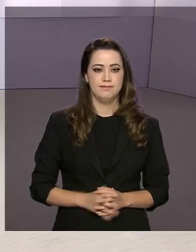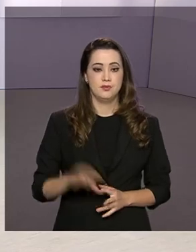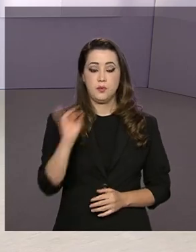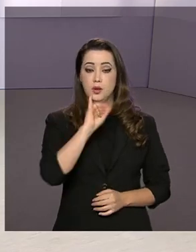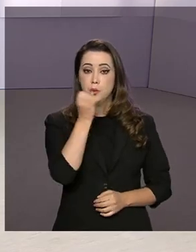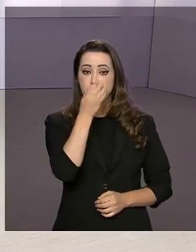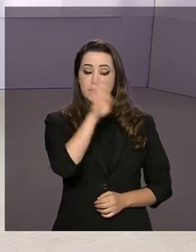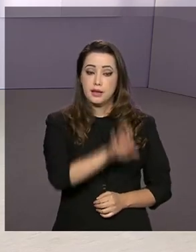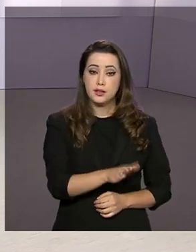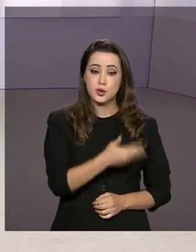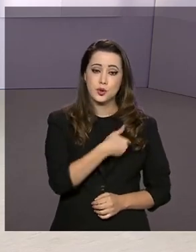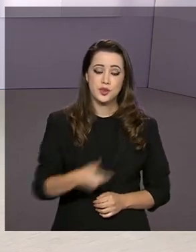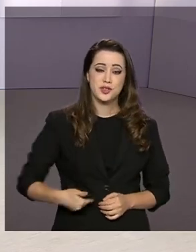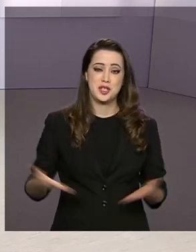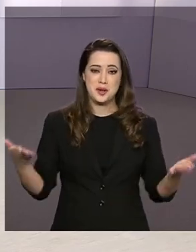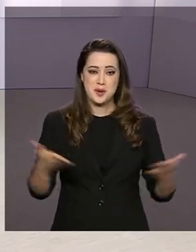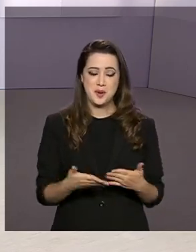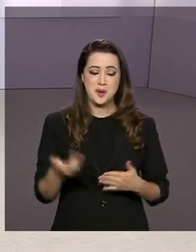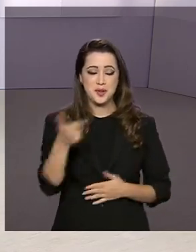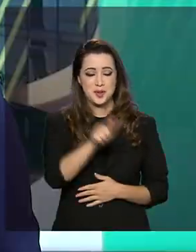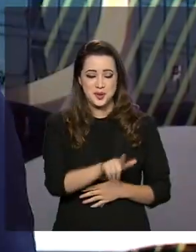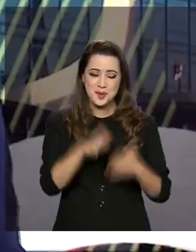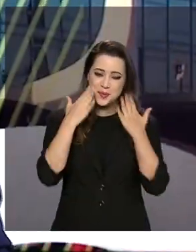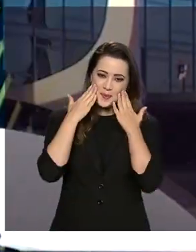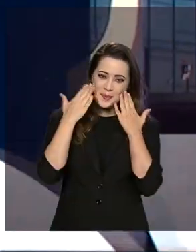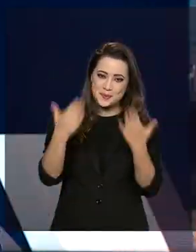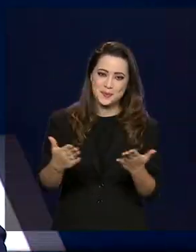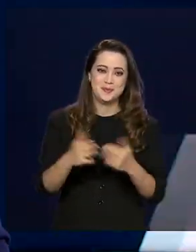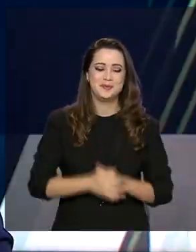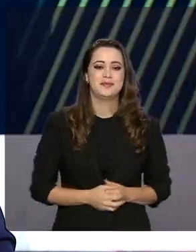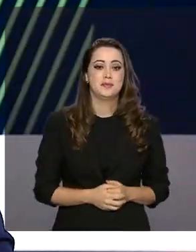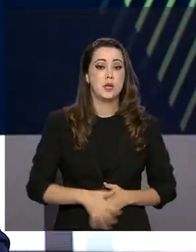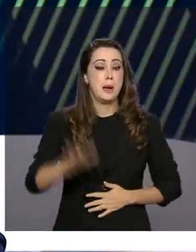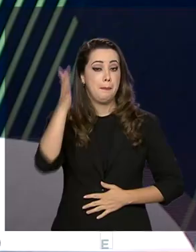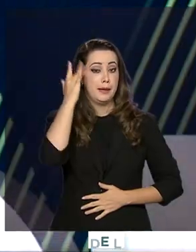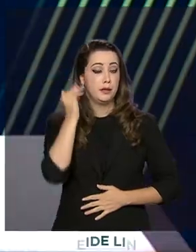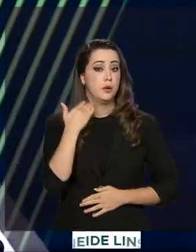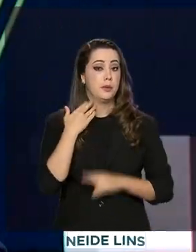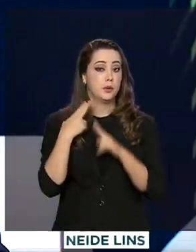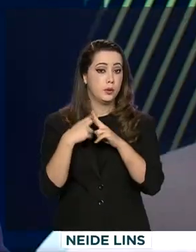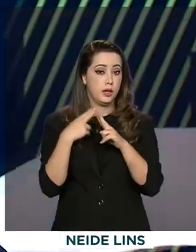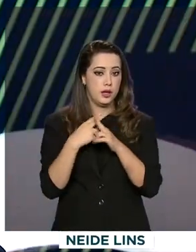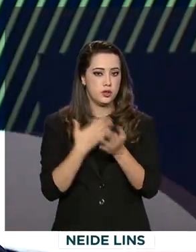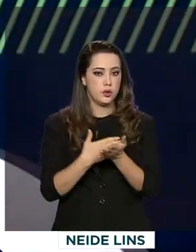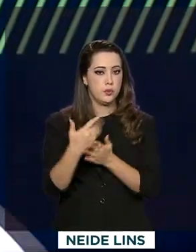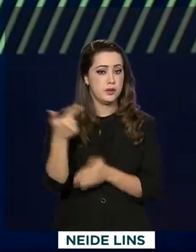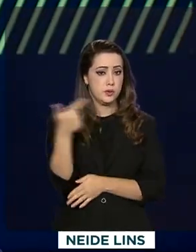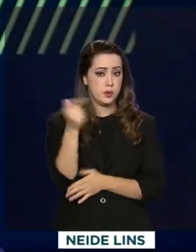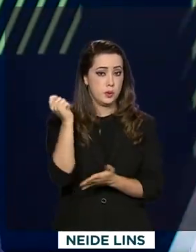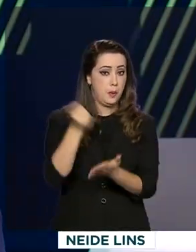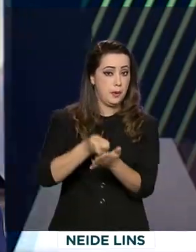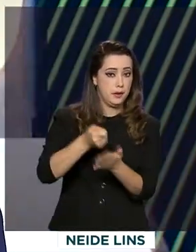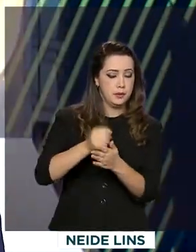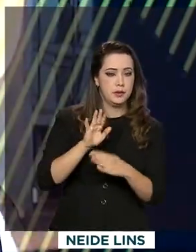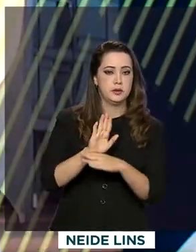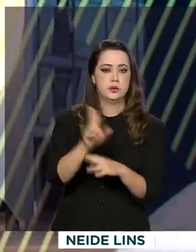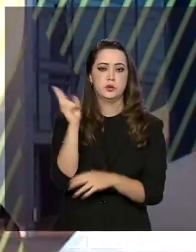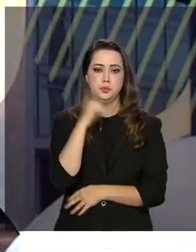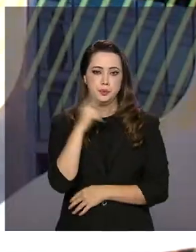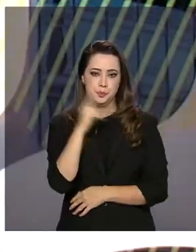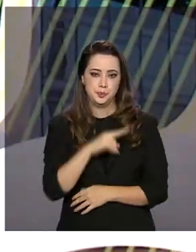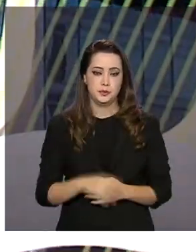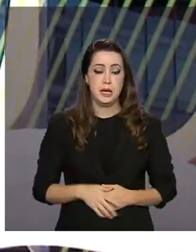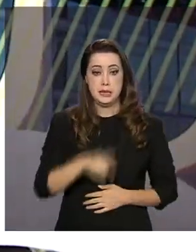Olá, boa tarde. O governo agora está de volta. Amanhã, a Caixa inicia o segundo ciclo de pagamentos do auxílio